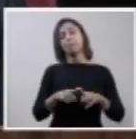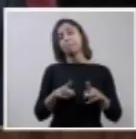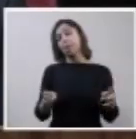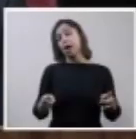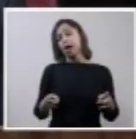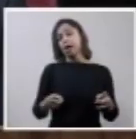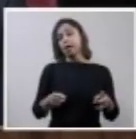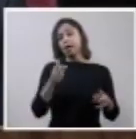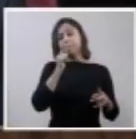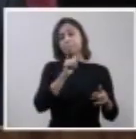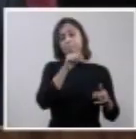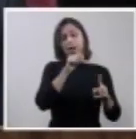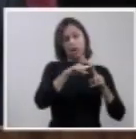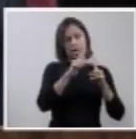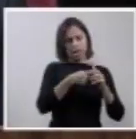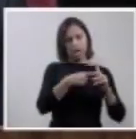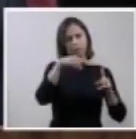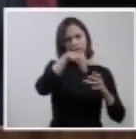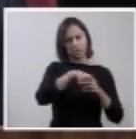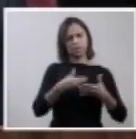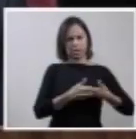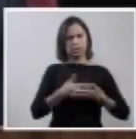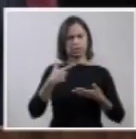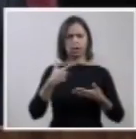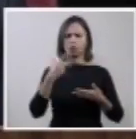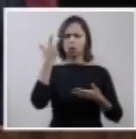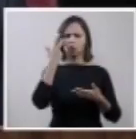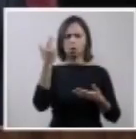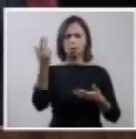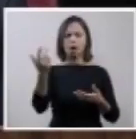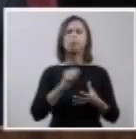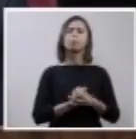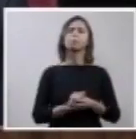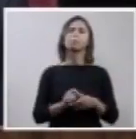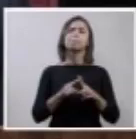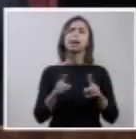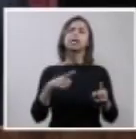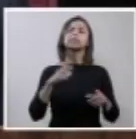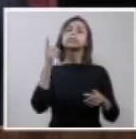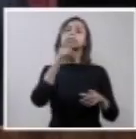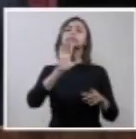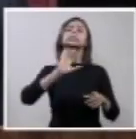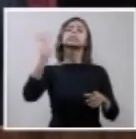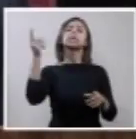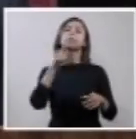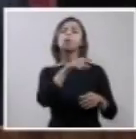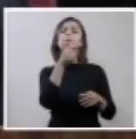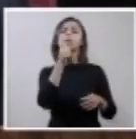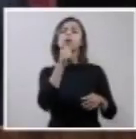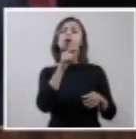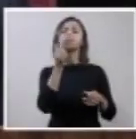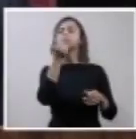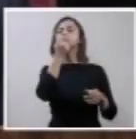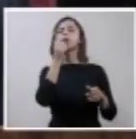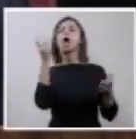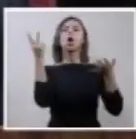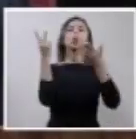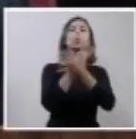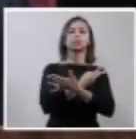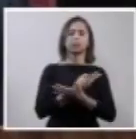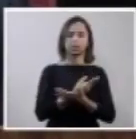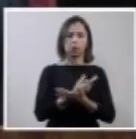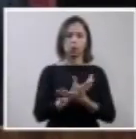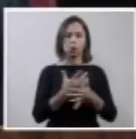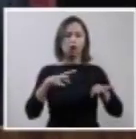um estupro. Essa situação, e o Código exclui realmente o tipo penal, Essa